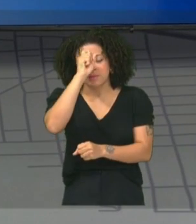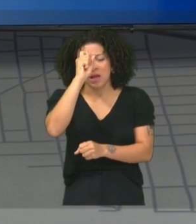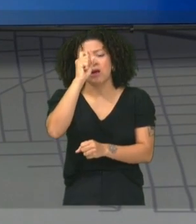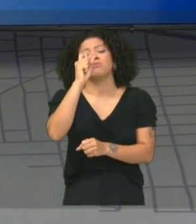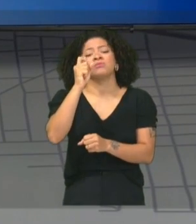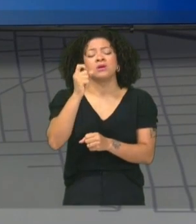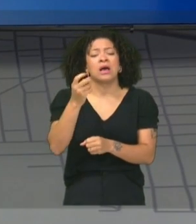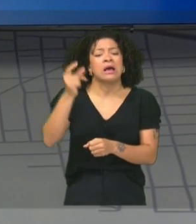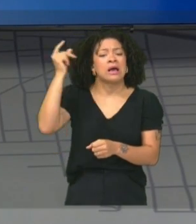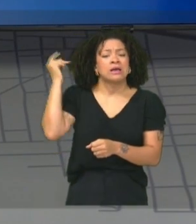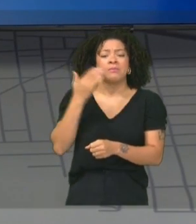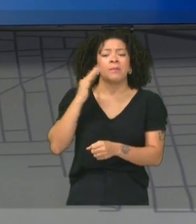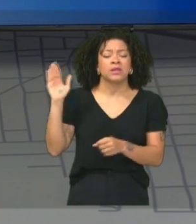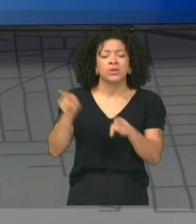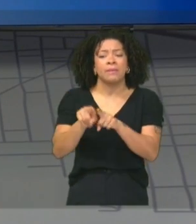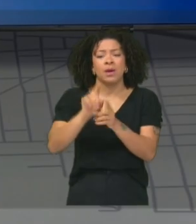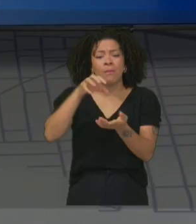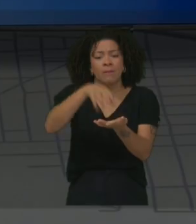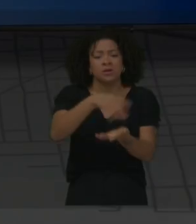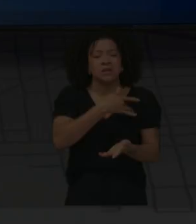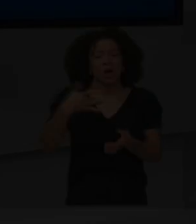e os postos de saúde tão abandonados que estão? Obrigado. Obrigado.